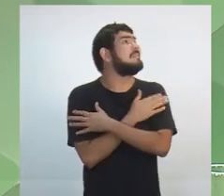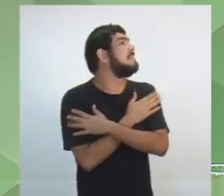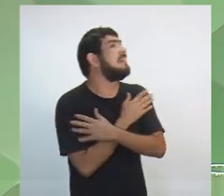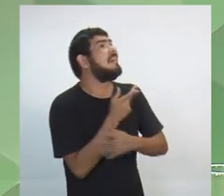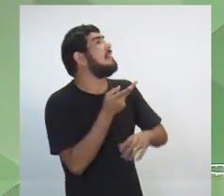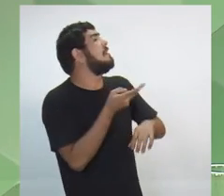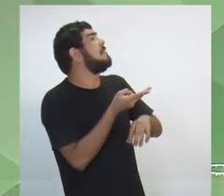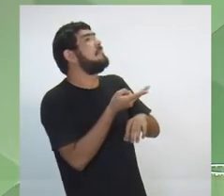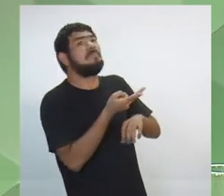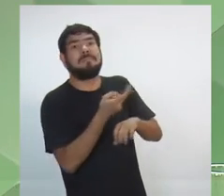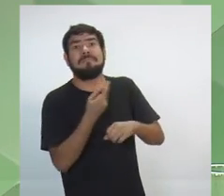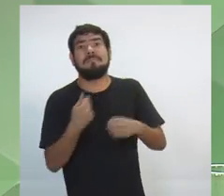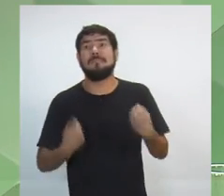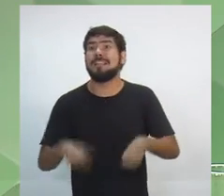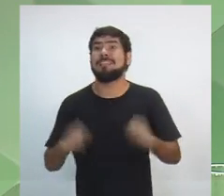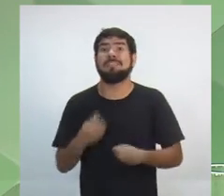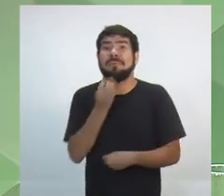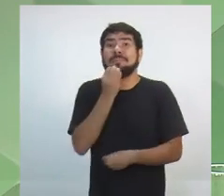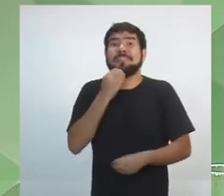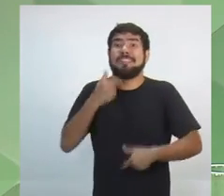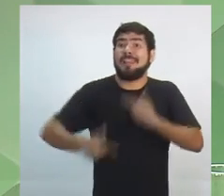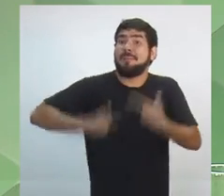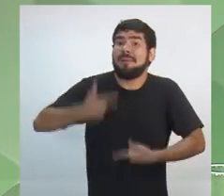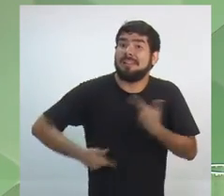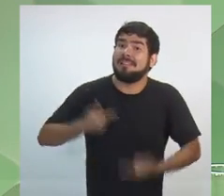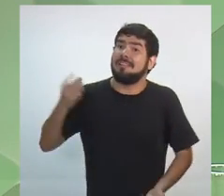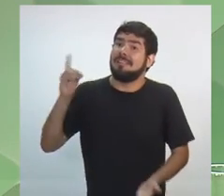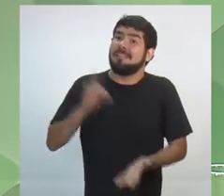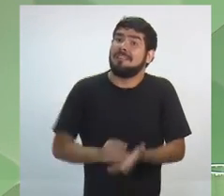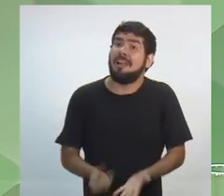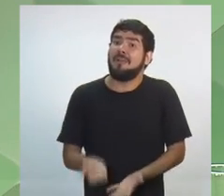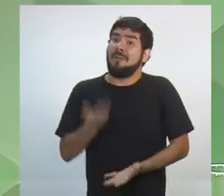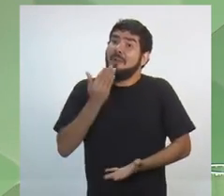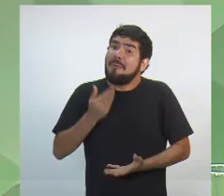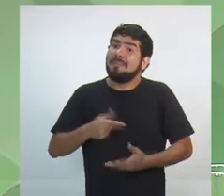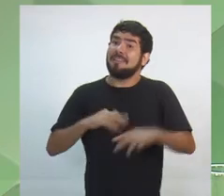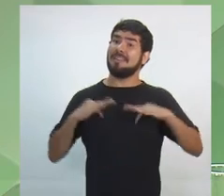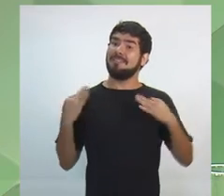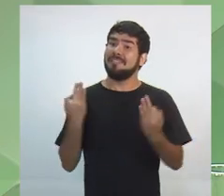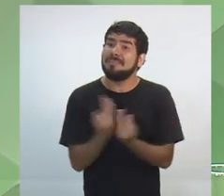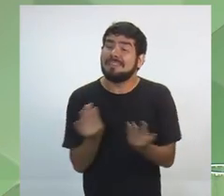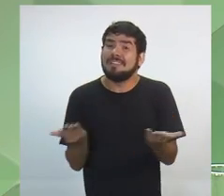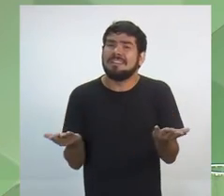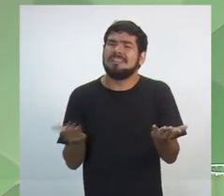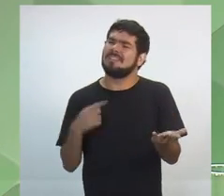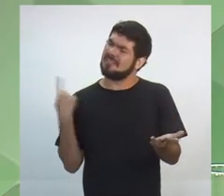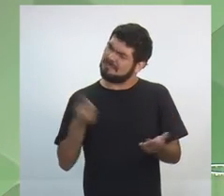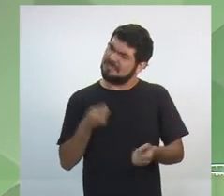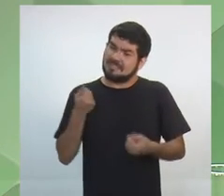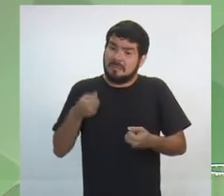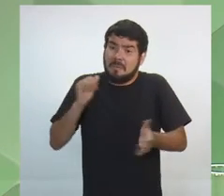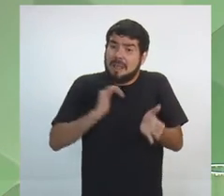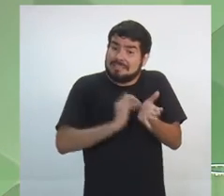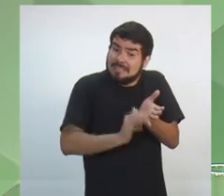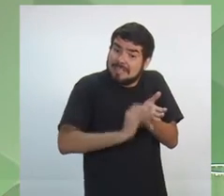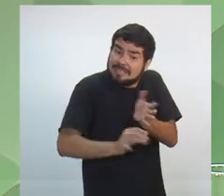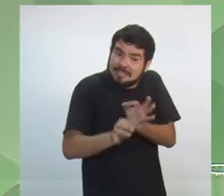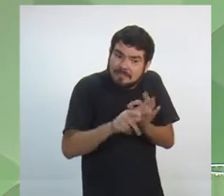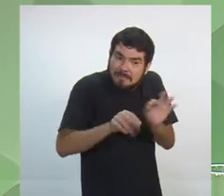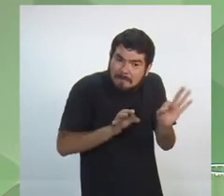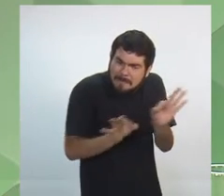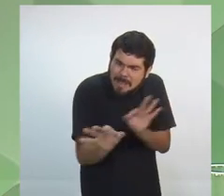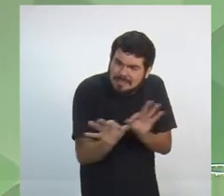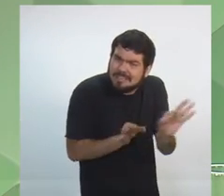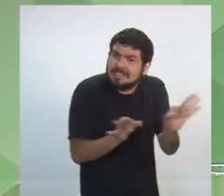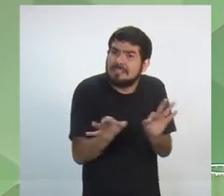pedindo uma oportunidade para trabalhar, para garantir o sustento de sua família. Nós precisamos montar uma secretaria de planejamento que tenha